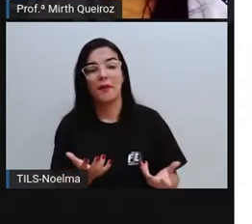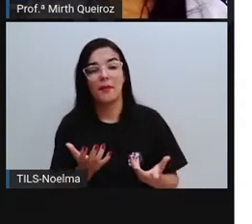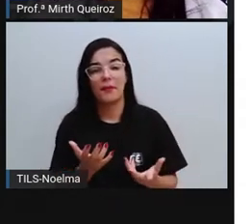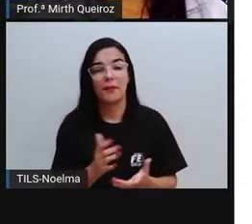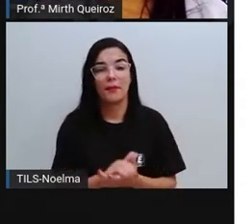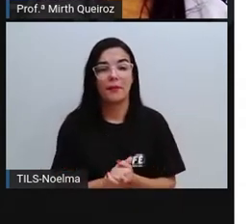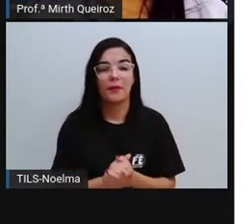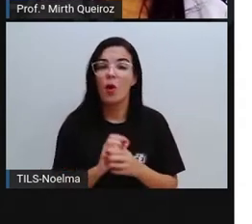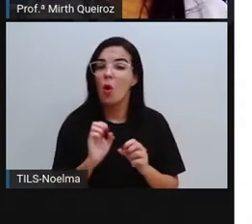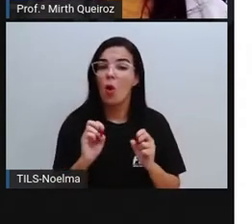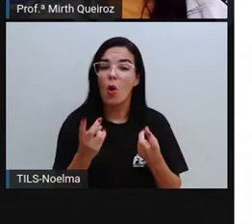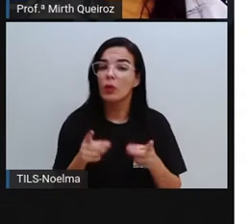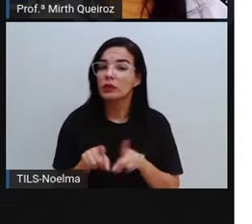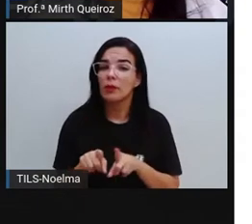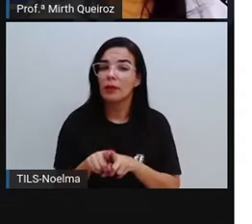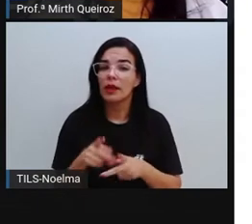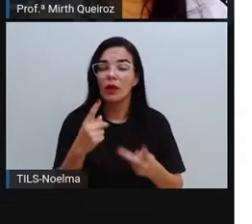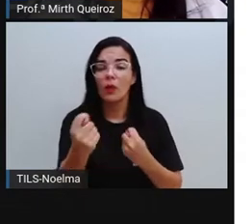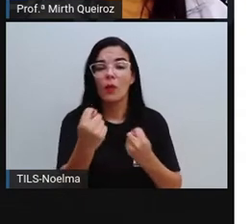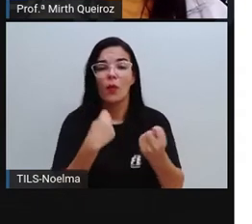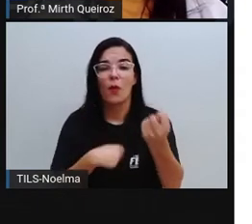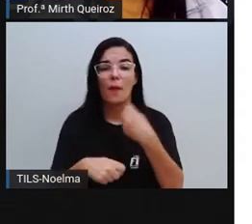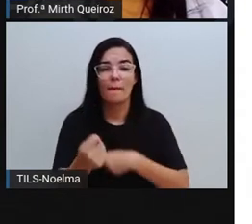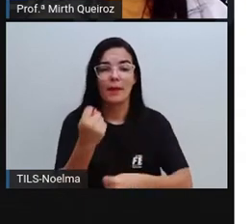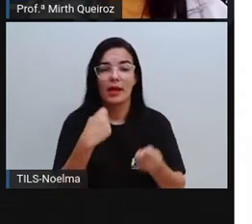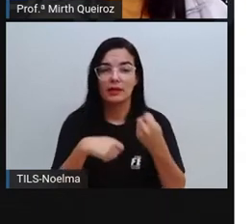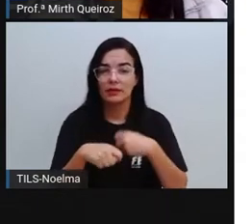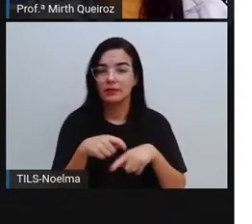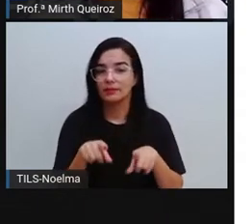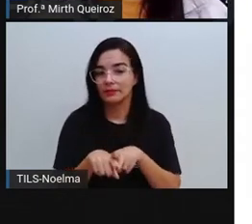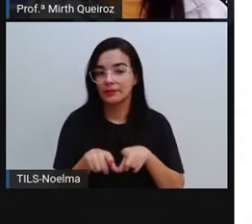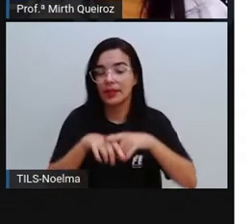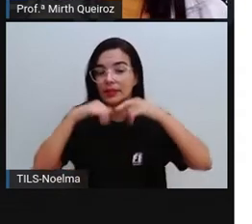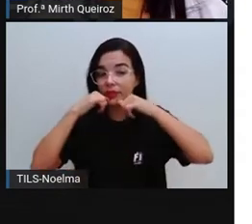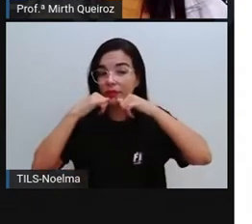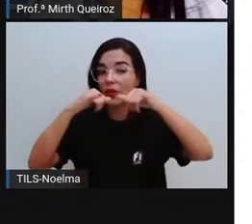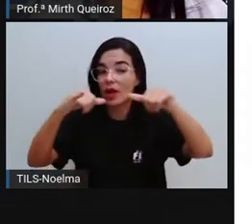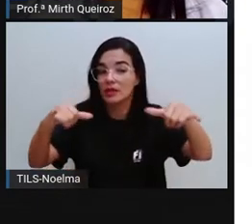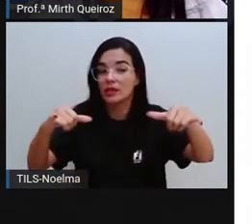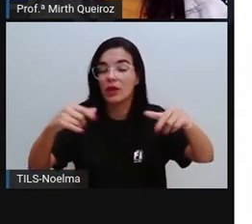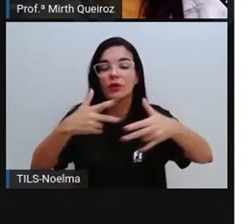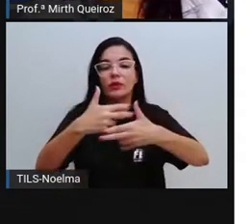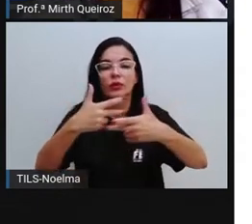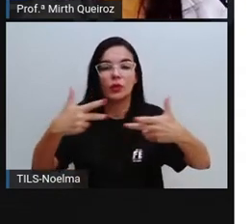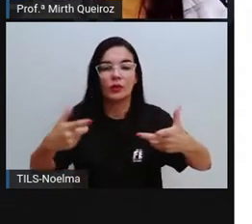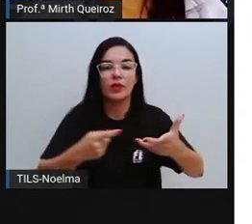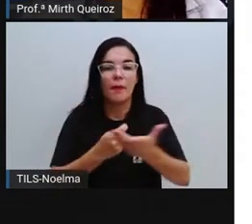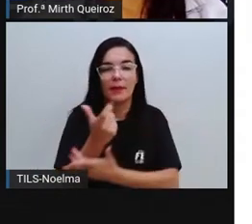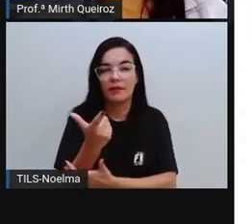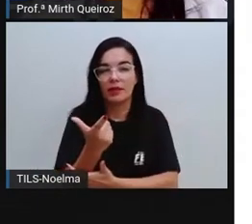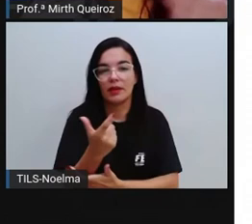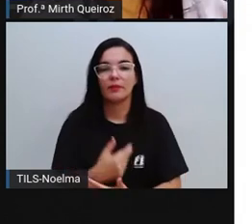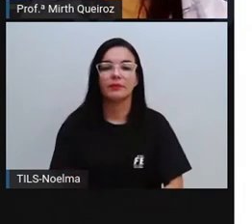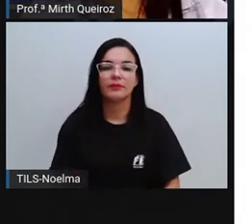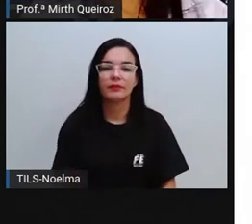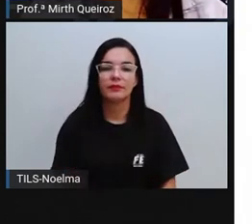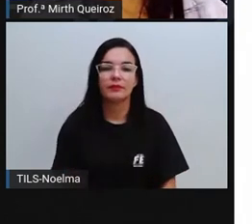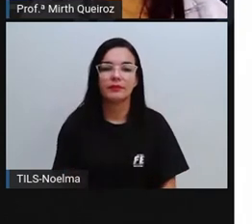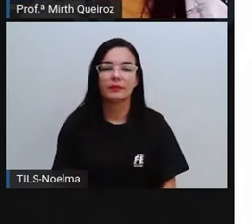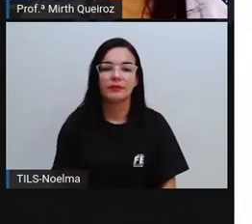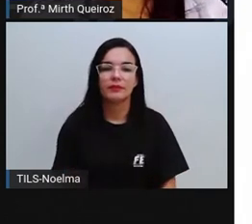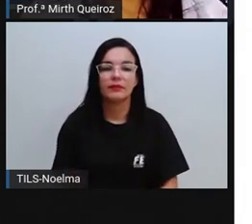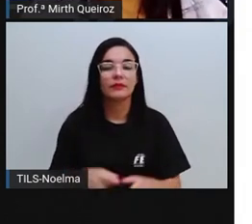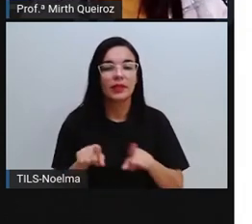Ou o próprio comércio em si. Classificado, certo? A divulgação de algo aí. Proposta de